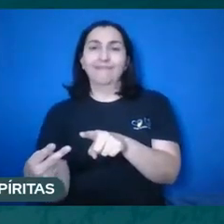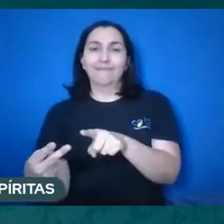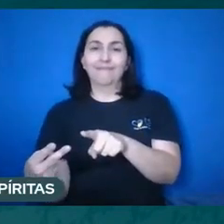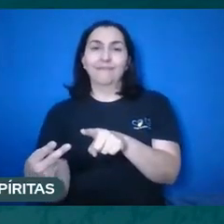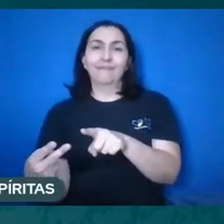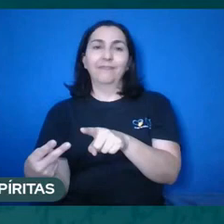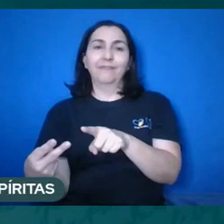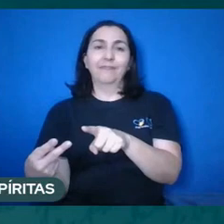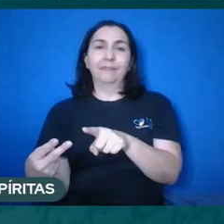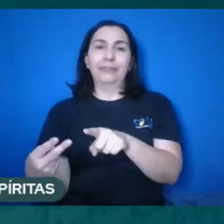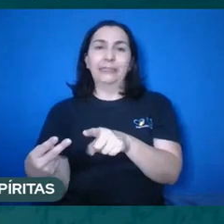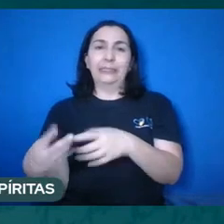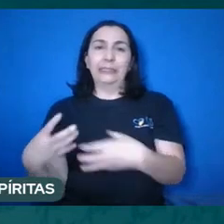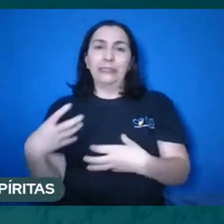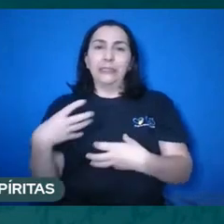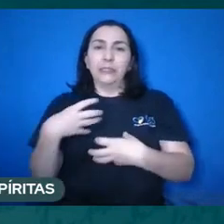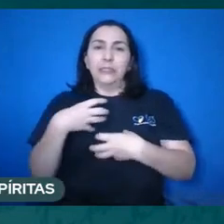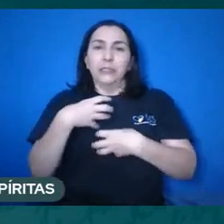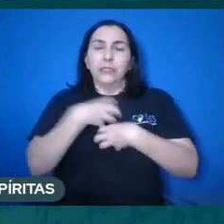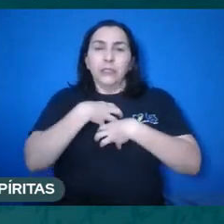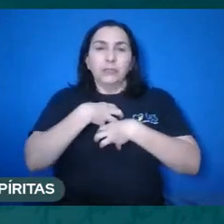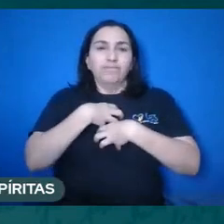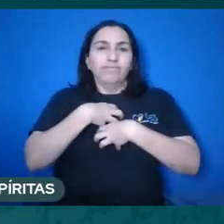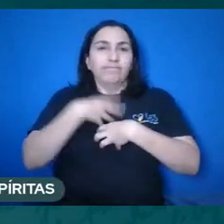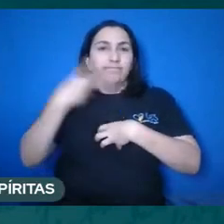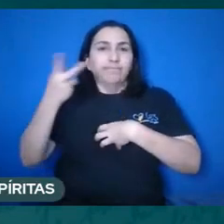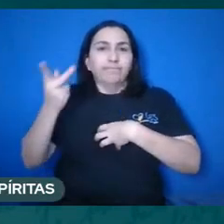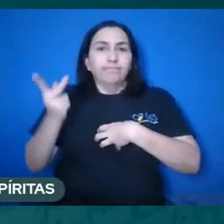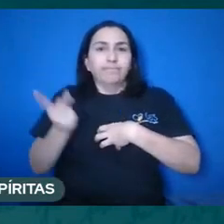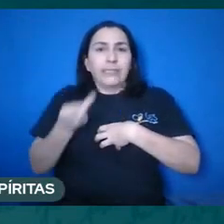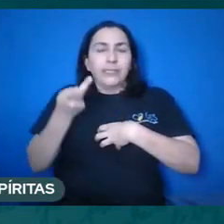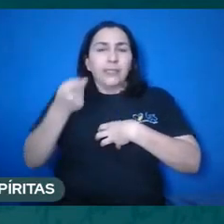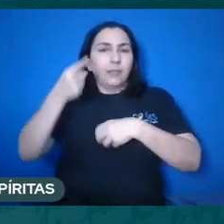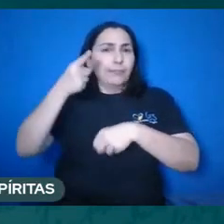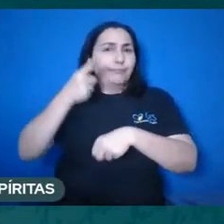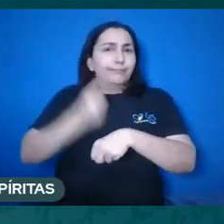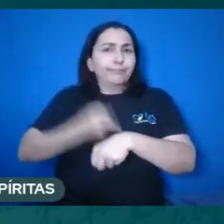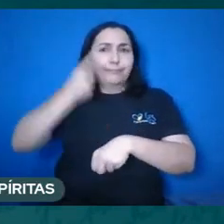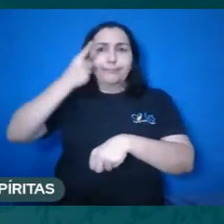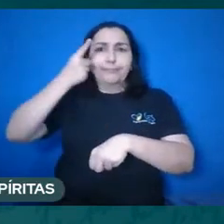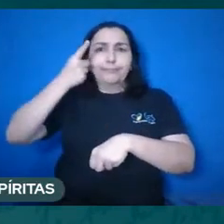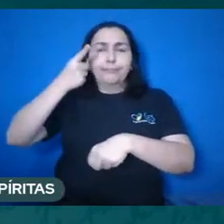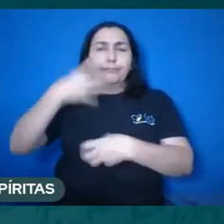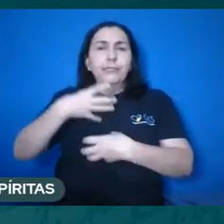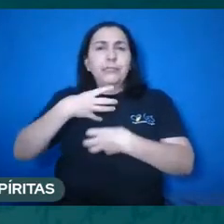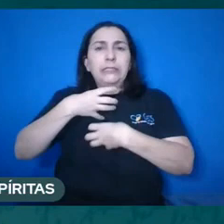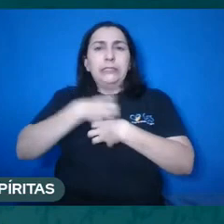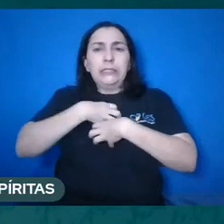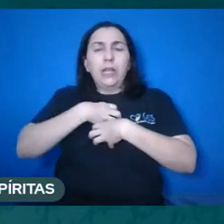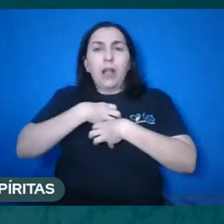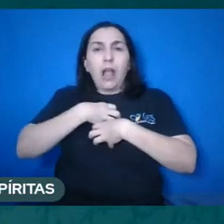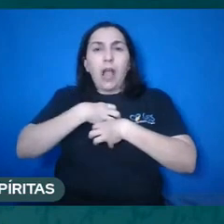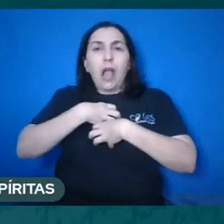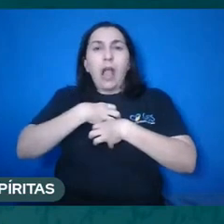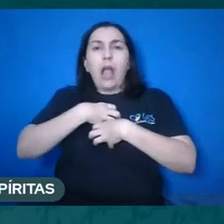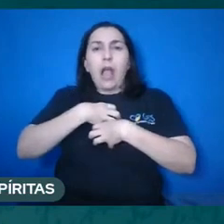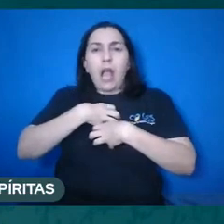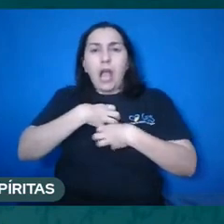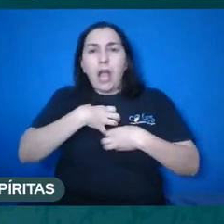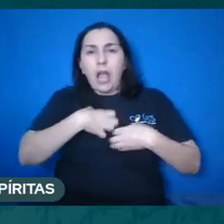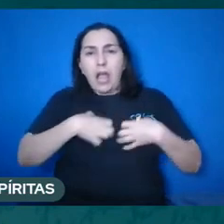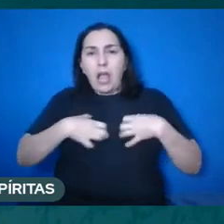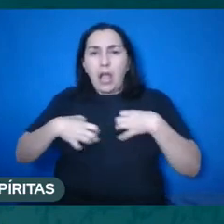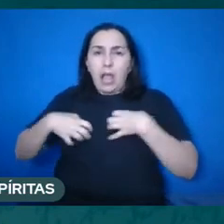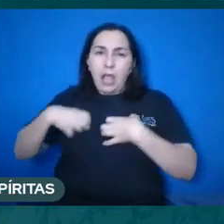e percebeu. De repente, naquele momento ali, ele caiu, caiu a ficha, como a gente diz, todas as